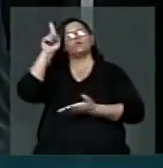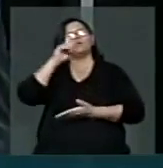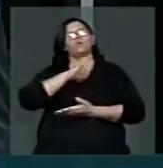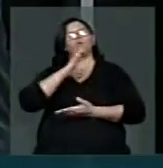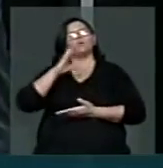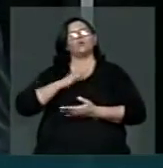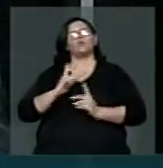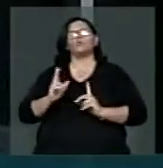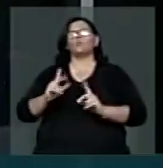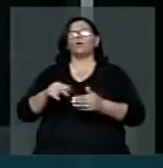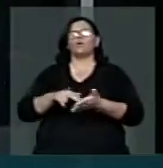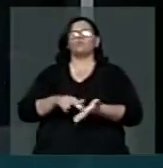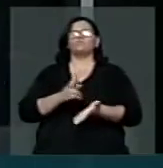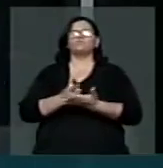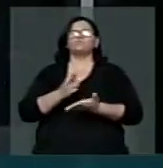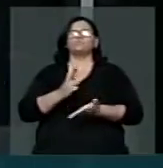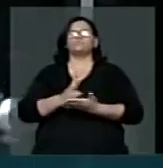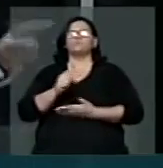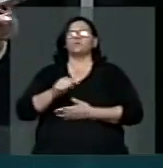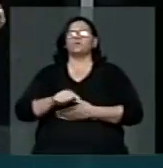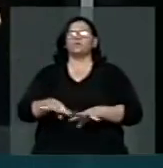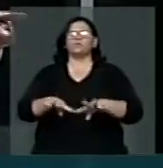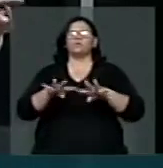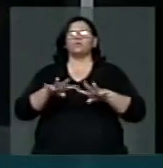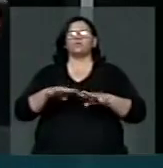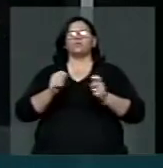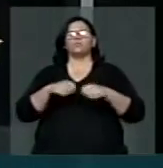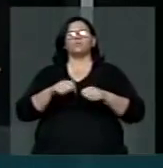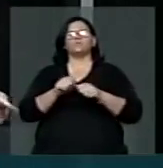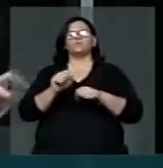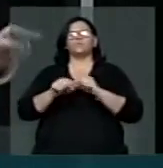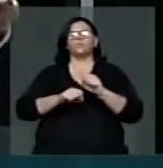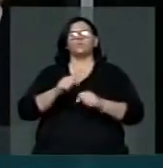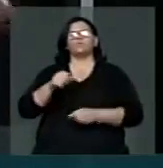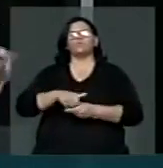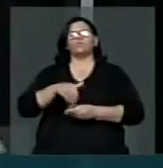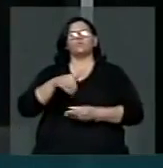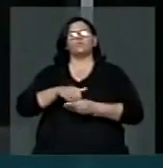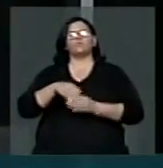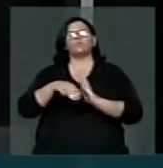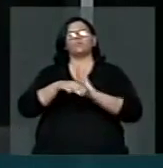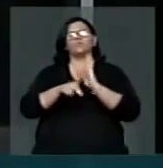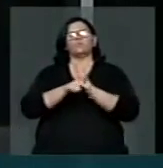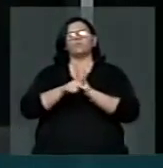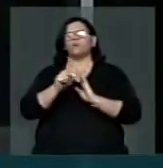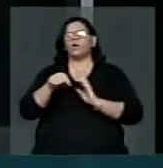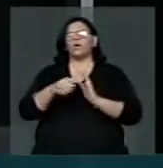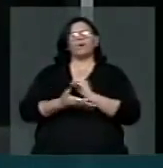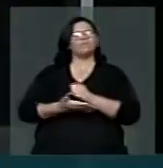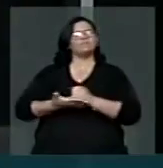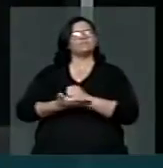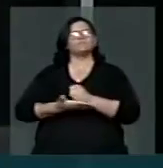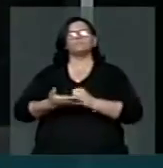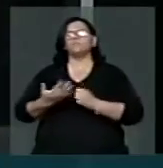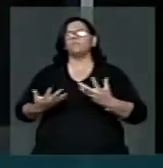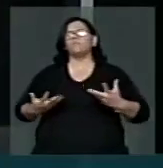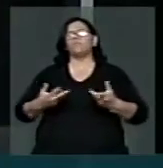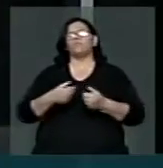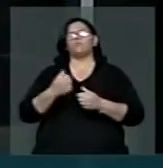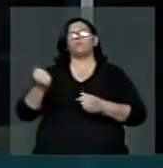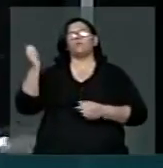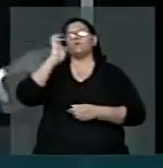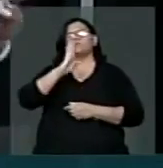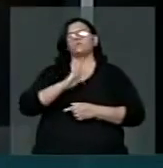seja, que prevaleça aqui no plenário e que possa ser votada. SMP, que é fundamental para o Brasil se